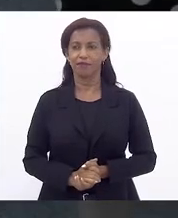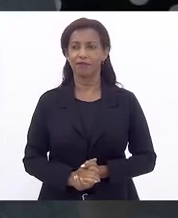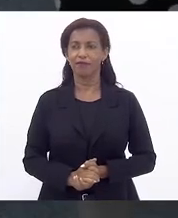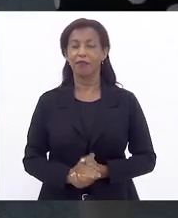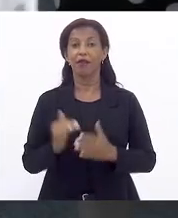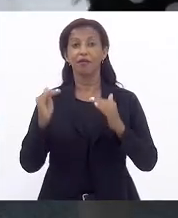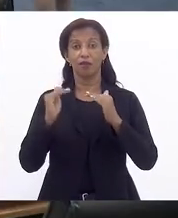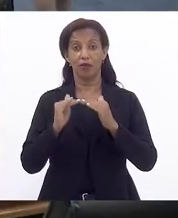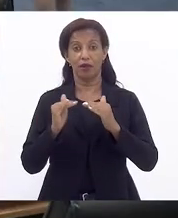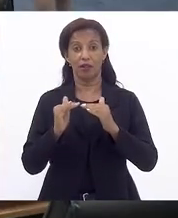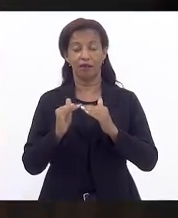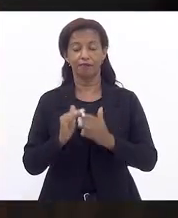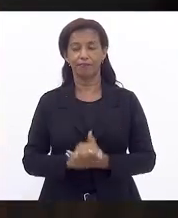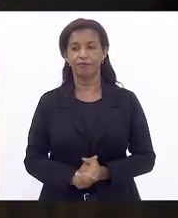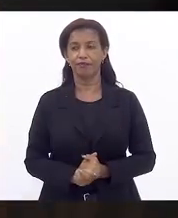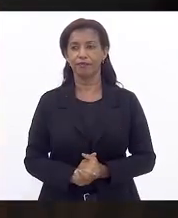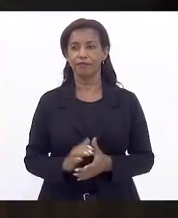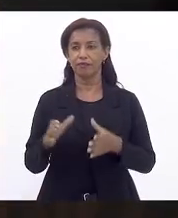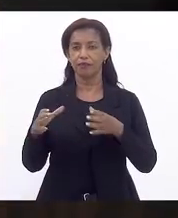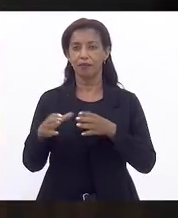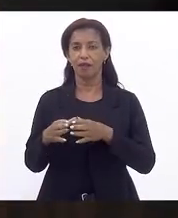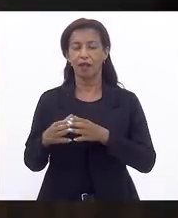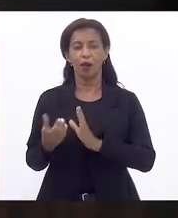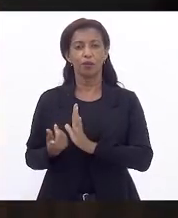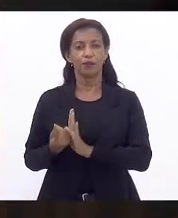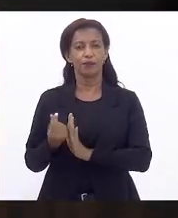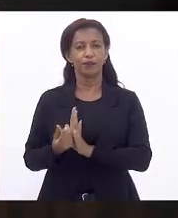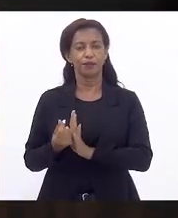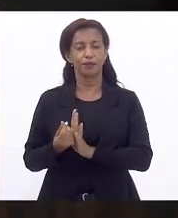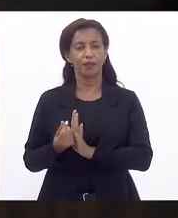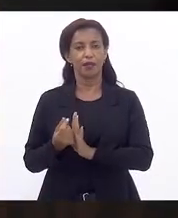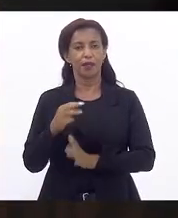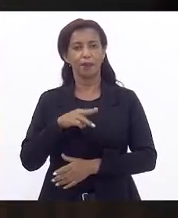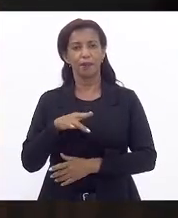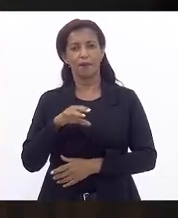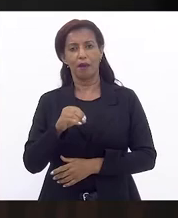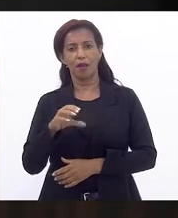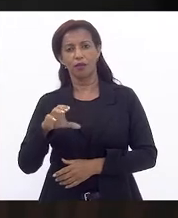favorável. Pela comissão de orçamento, deputado Márcio Canella.